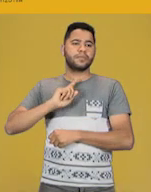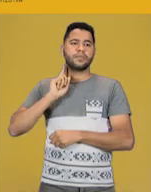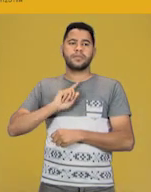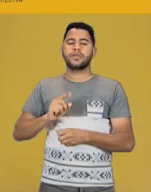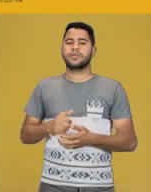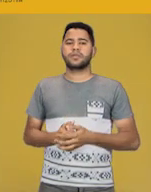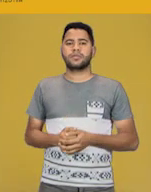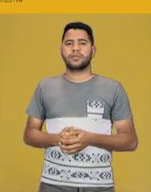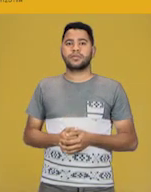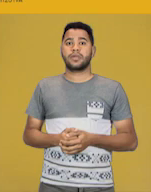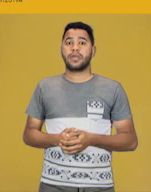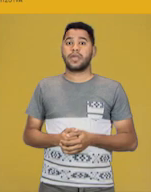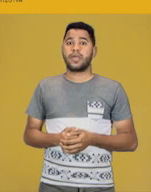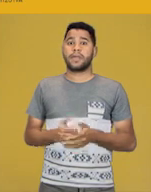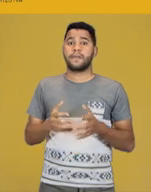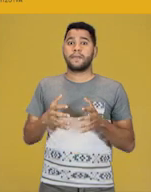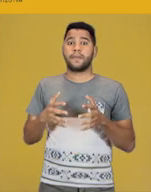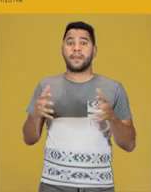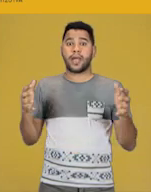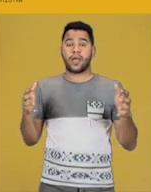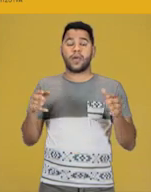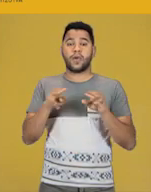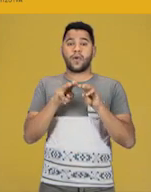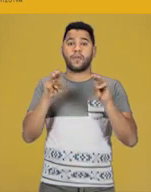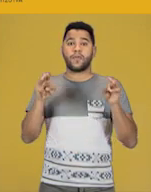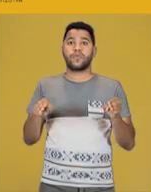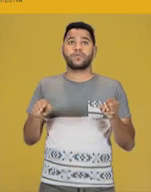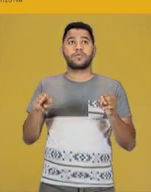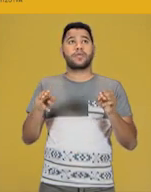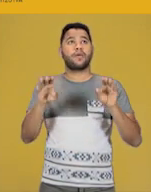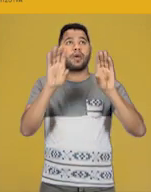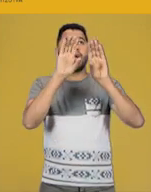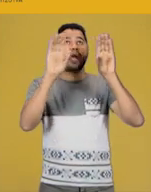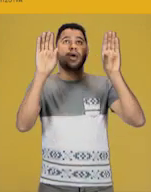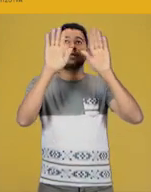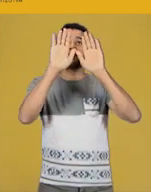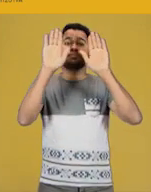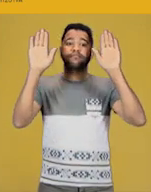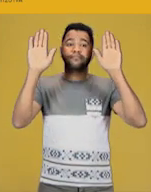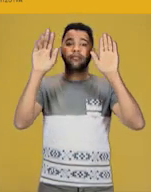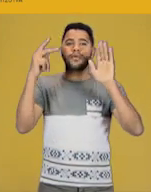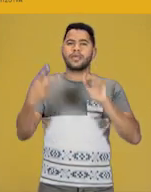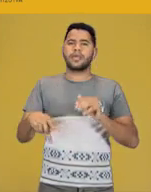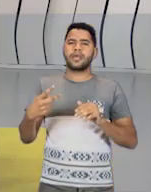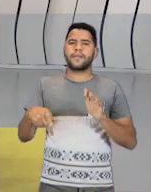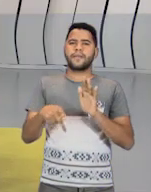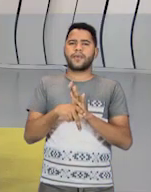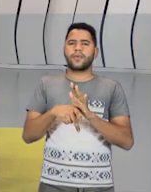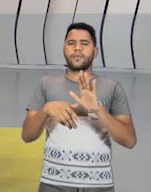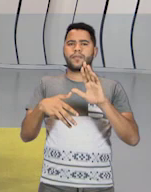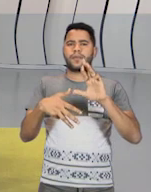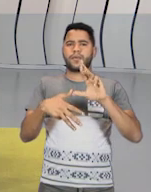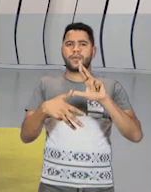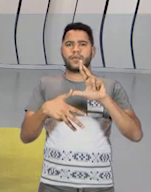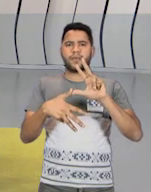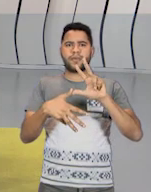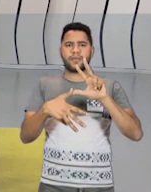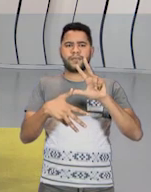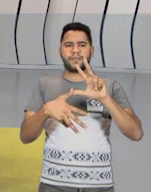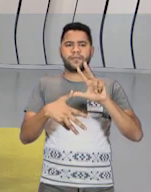dos maiores museus a céu aberto que existe na América Latina. Se não me engano, é o maior. Look.